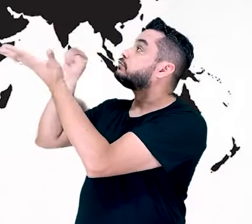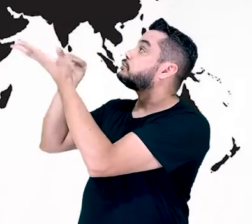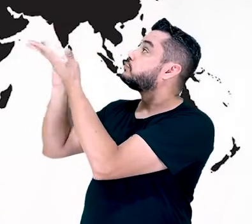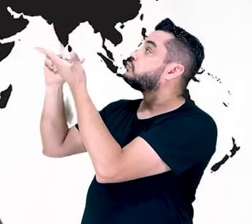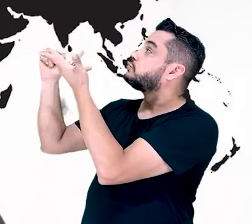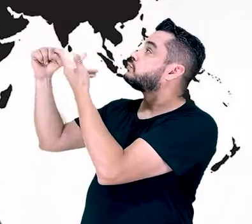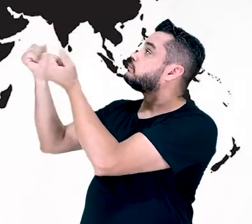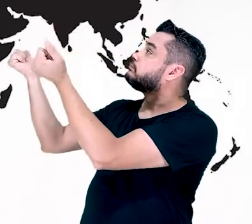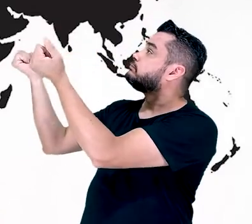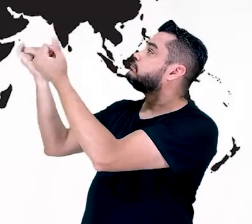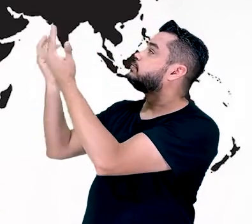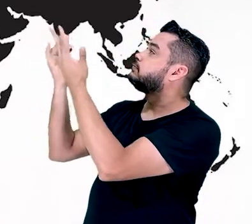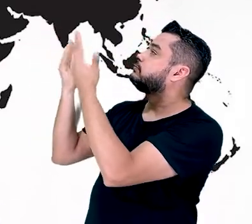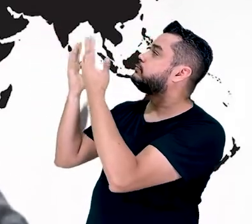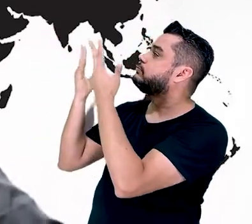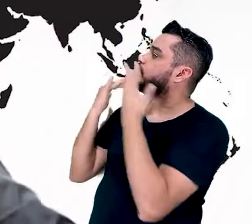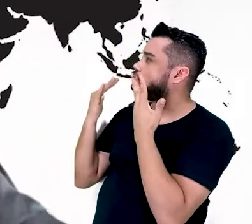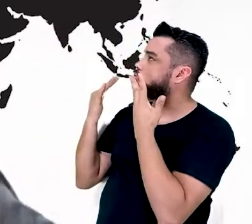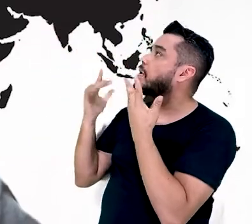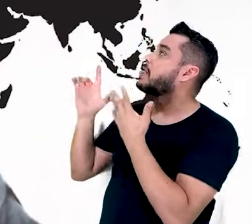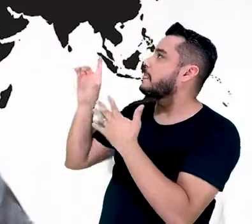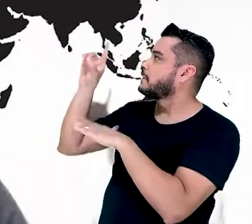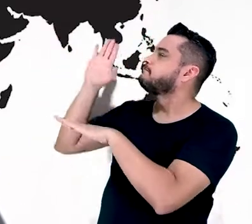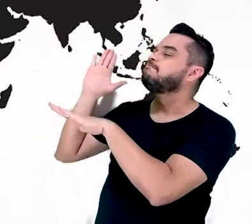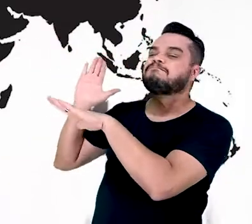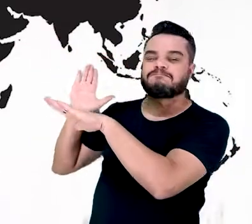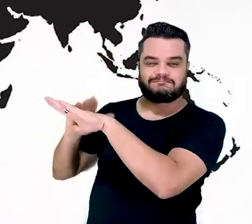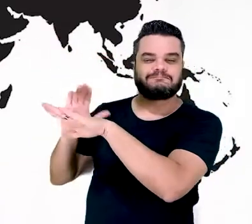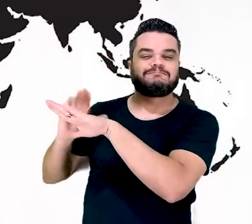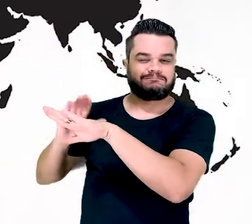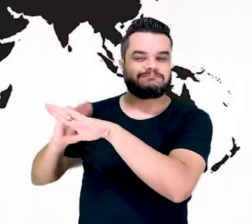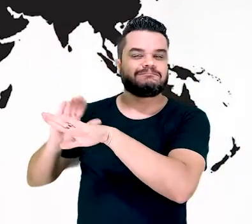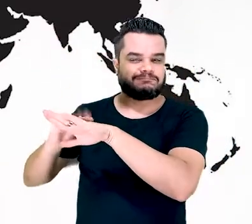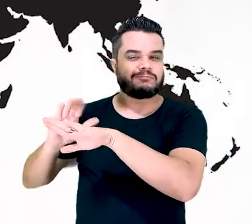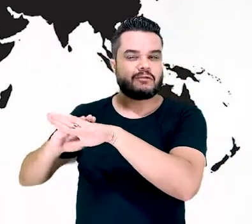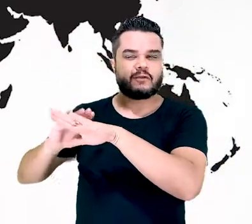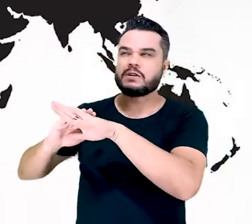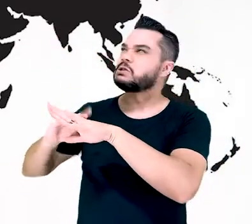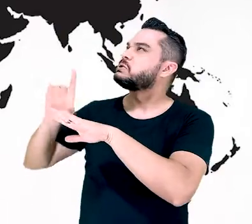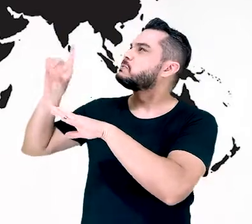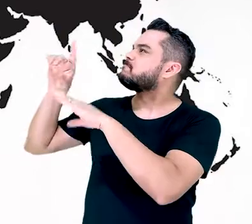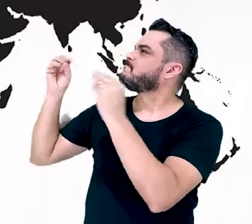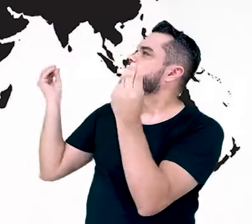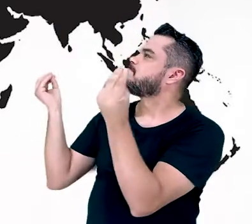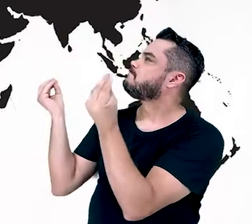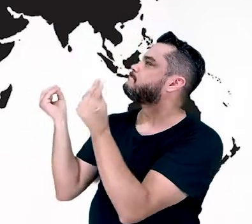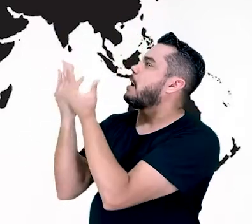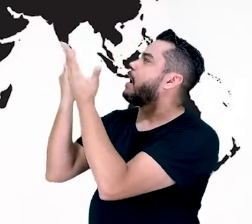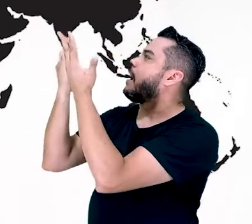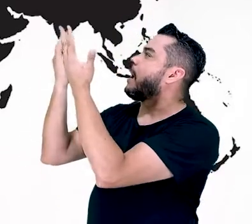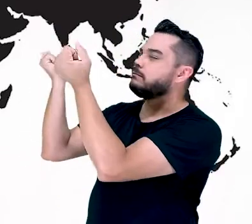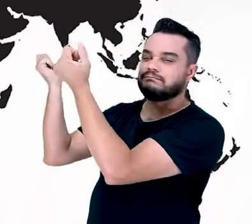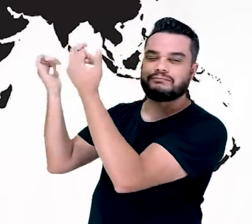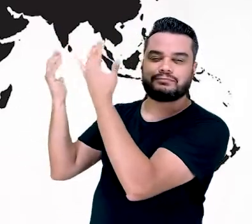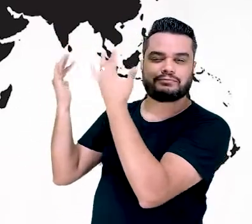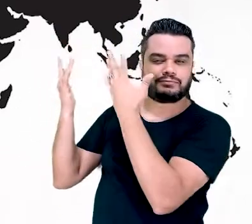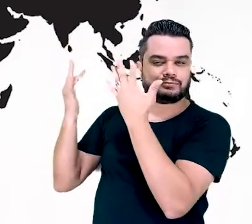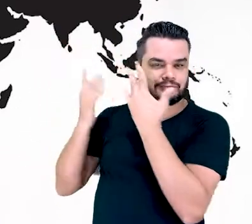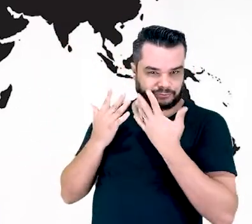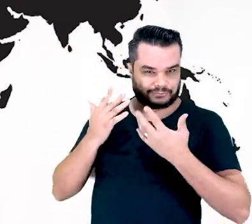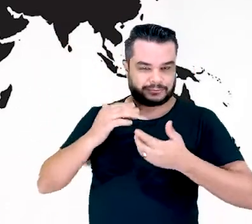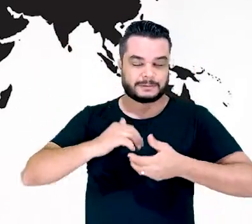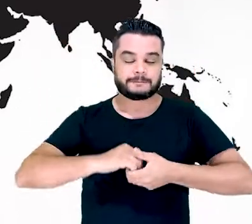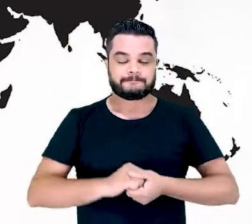para comigo, eu posso também dizer que daremos nós ao Senhor por todos os benefícios que Deus tem